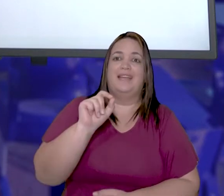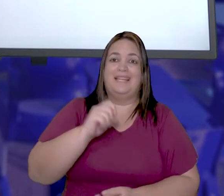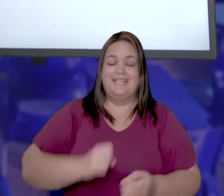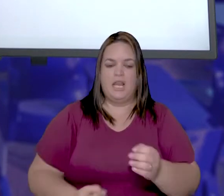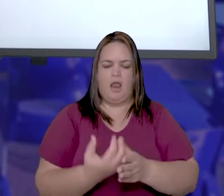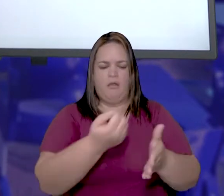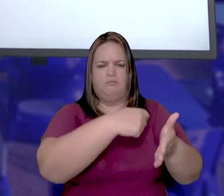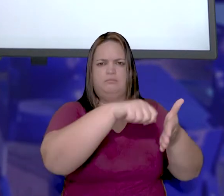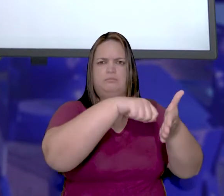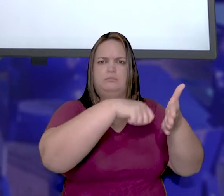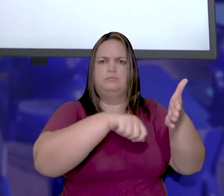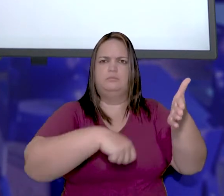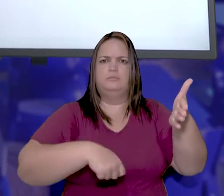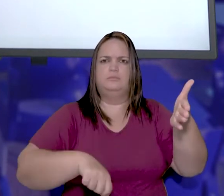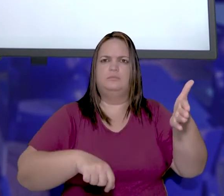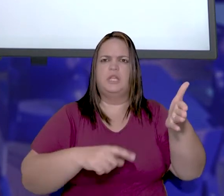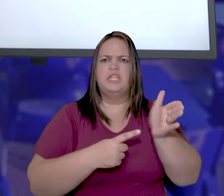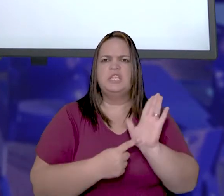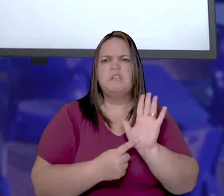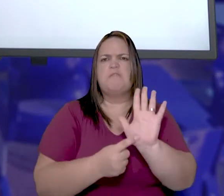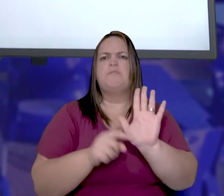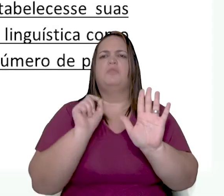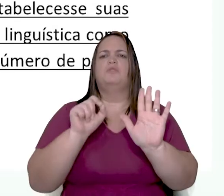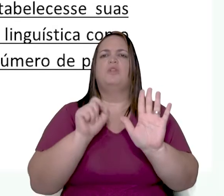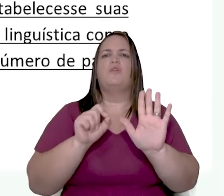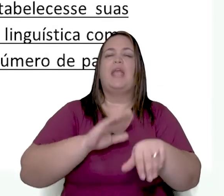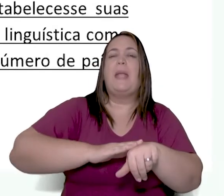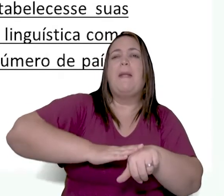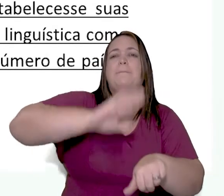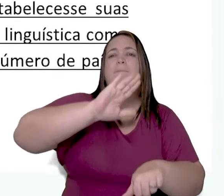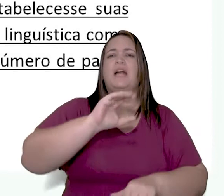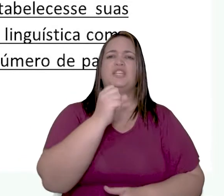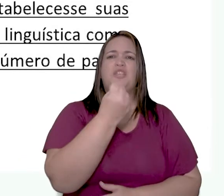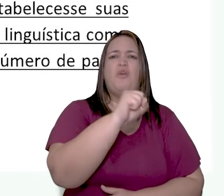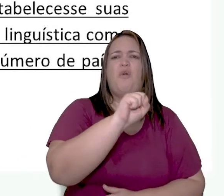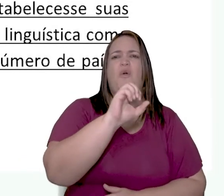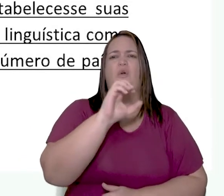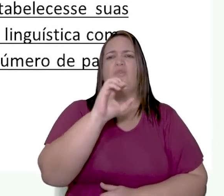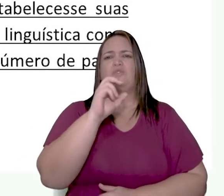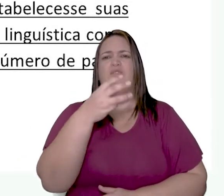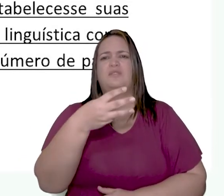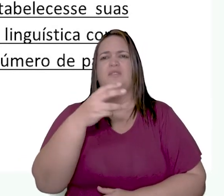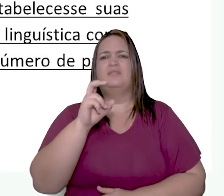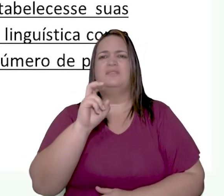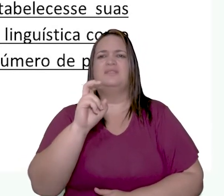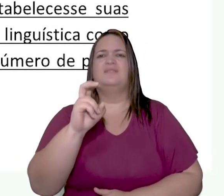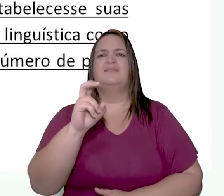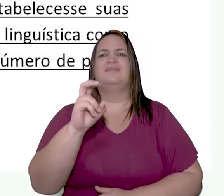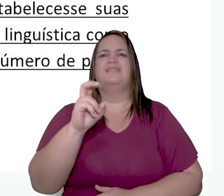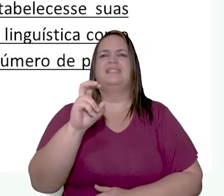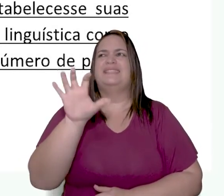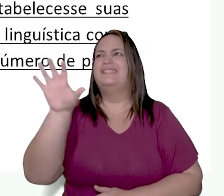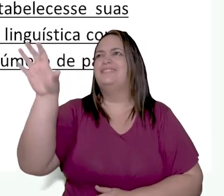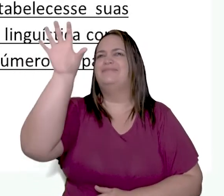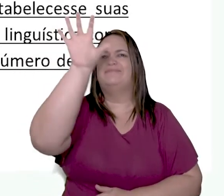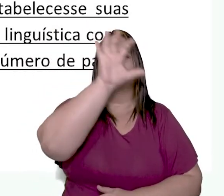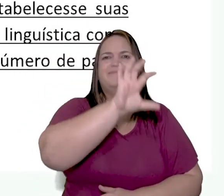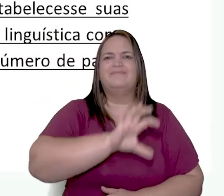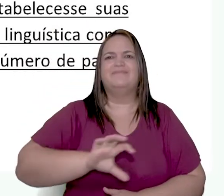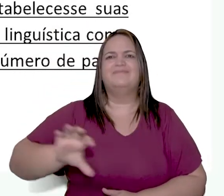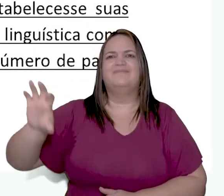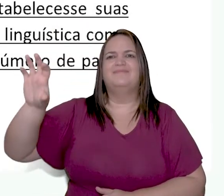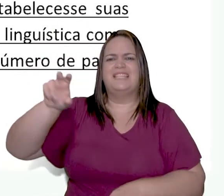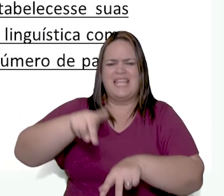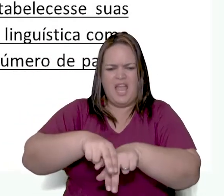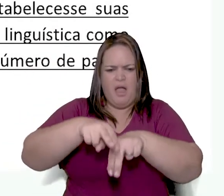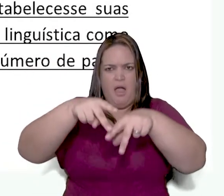O que é ele observou? Ele fez um registro que identificou aproximadamente mais